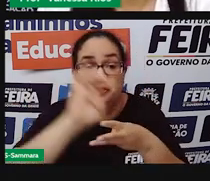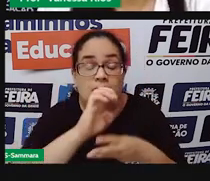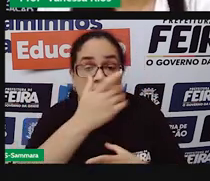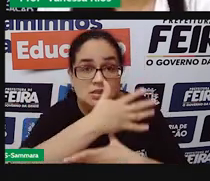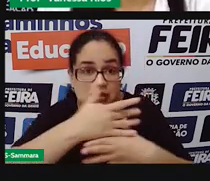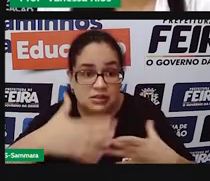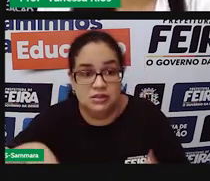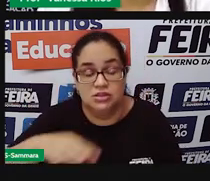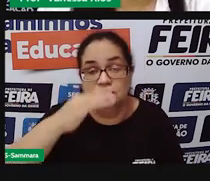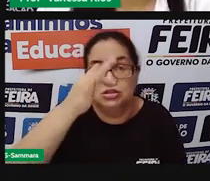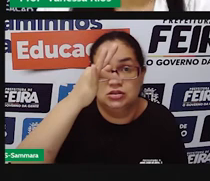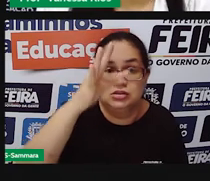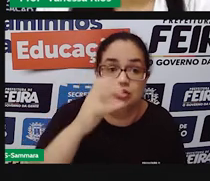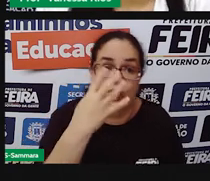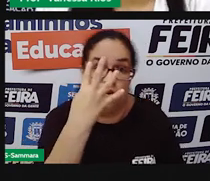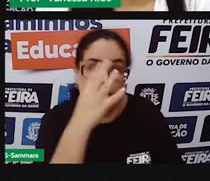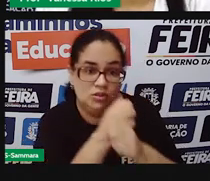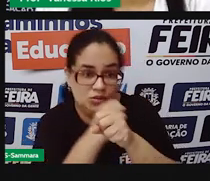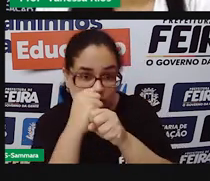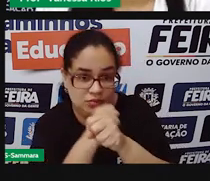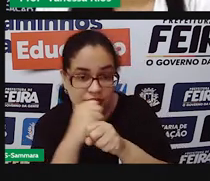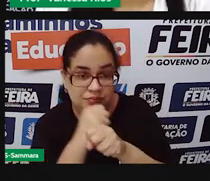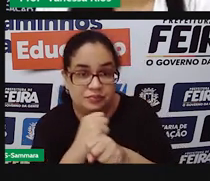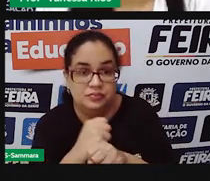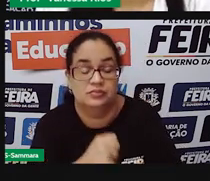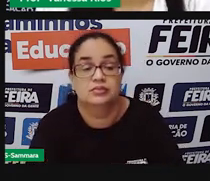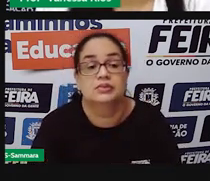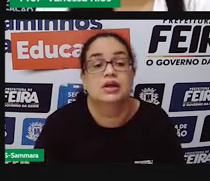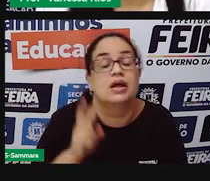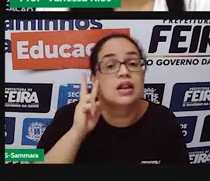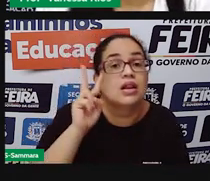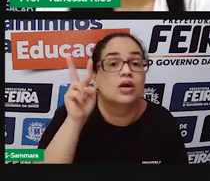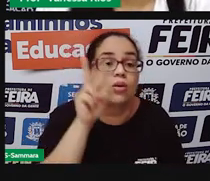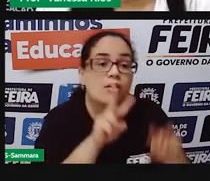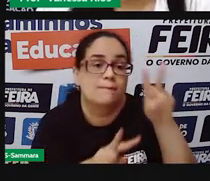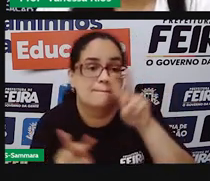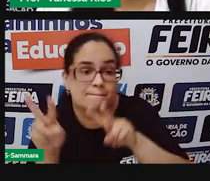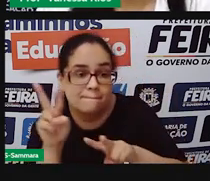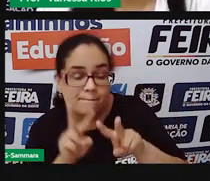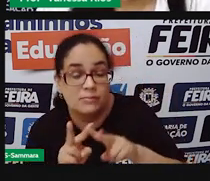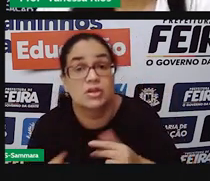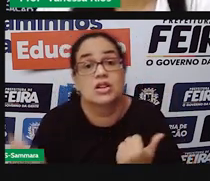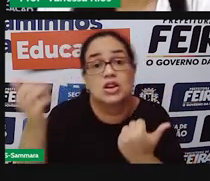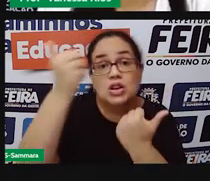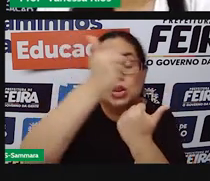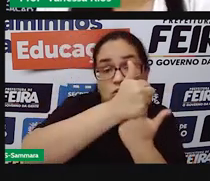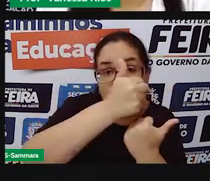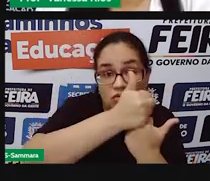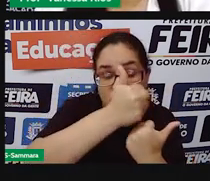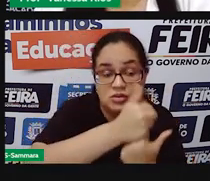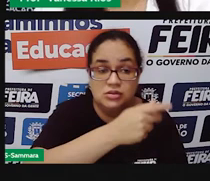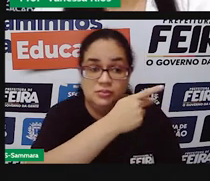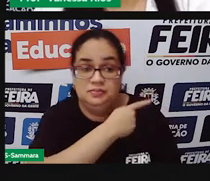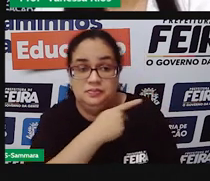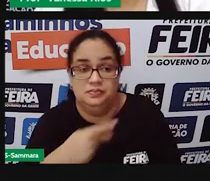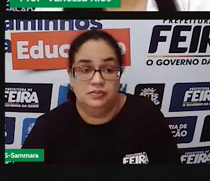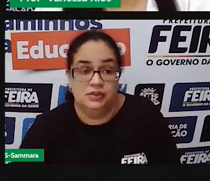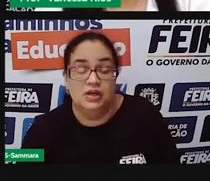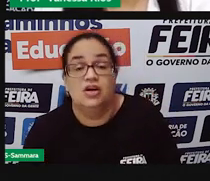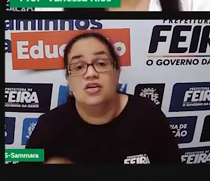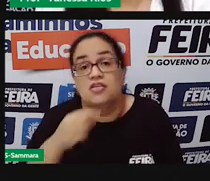por quatro anos. É interessante observar o papel aí do vice-prefeito já falou lá do vice